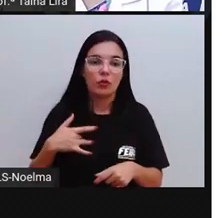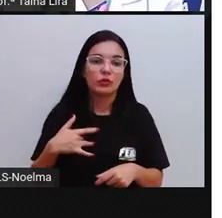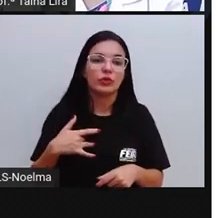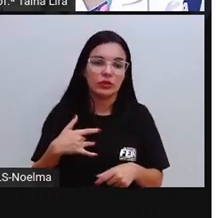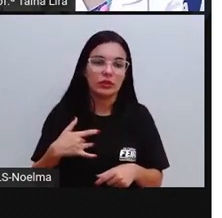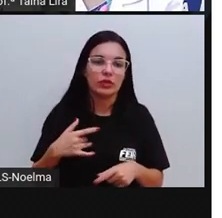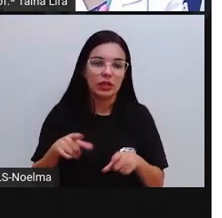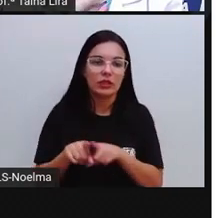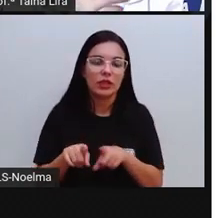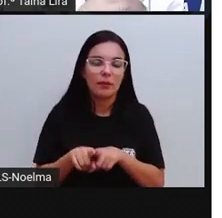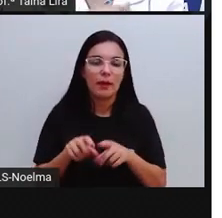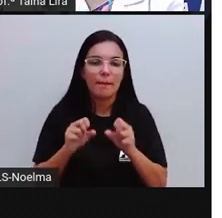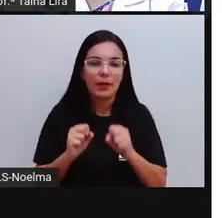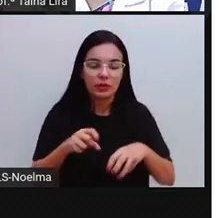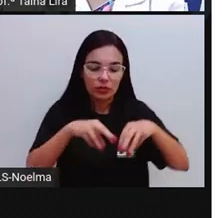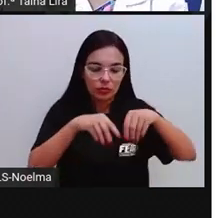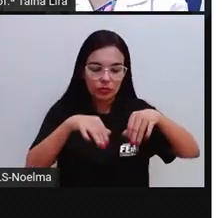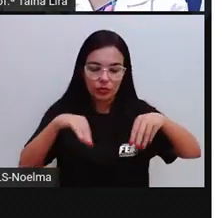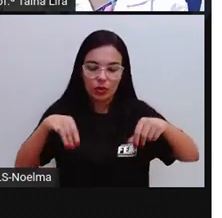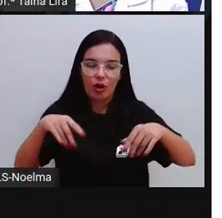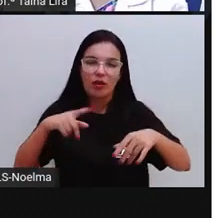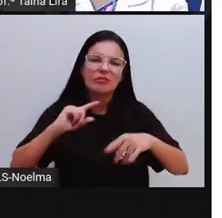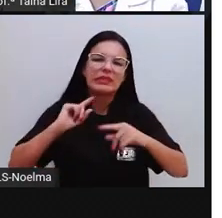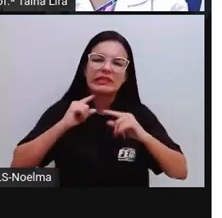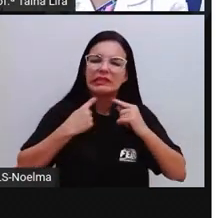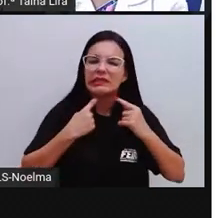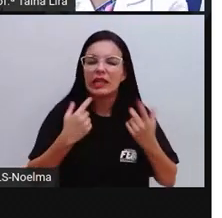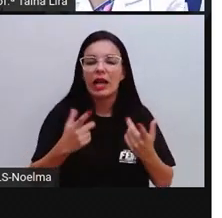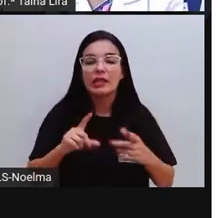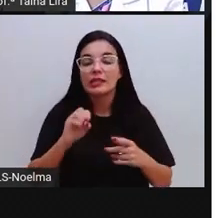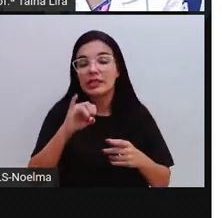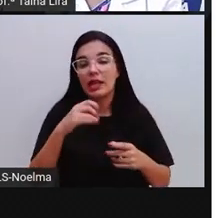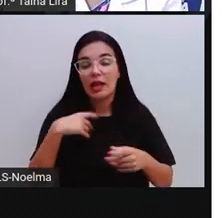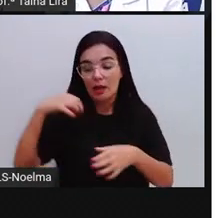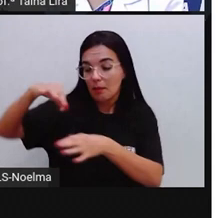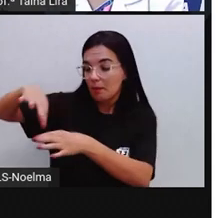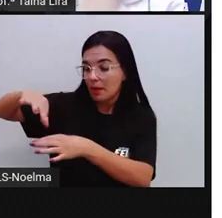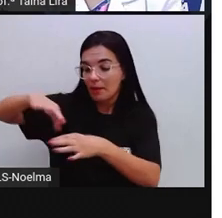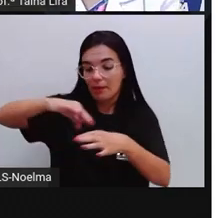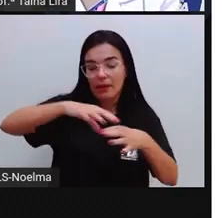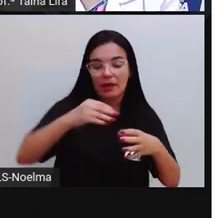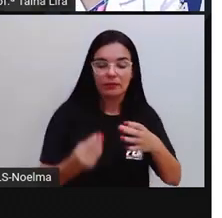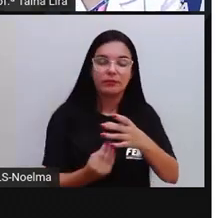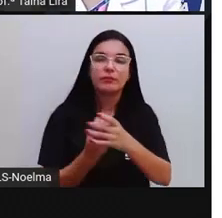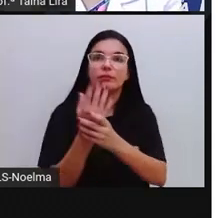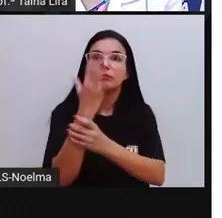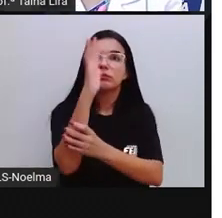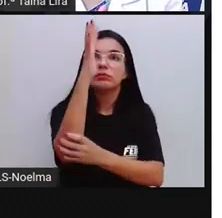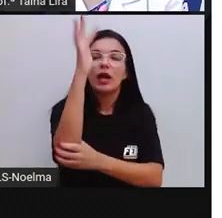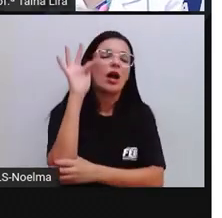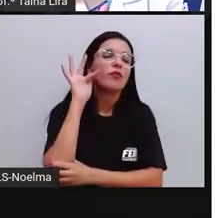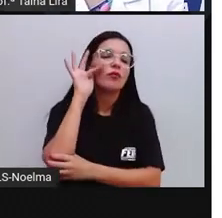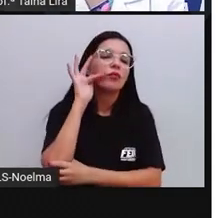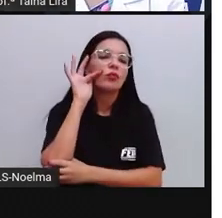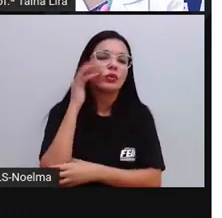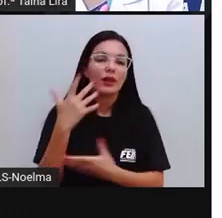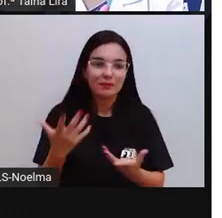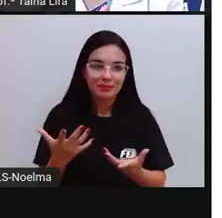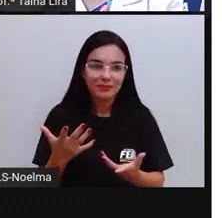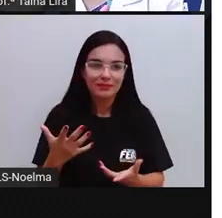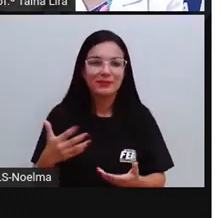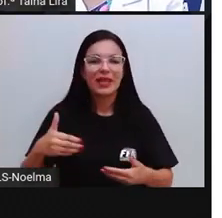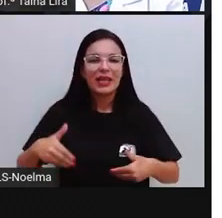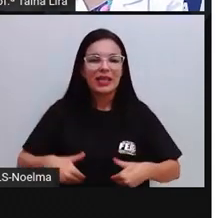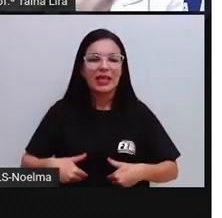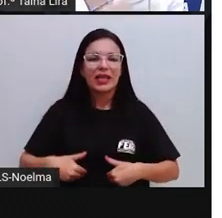E aí contaminou o solo, a gente não sabe, vai lá, planta, consome uma fruta que foi plantada ali. Então são os